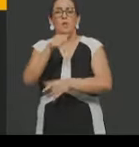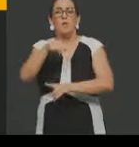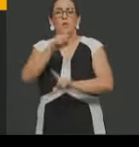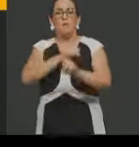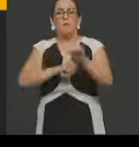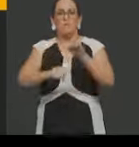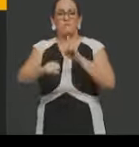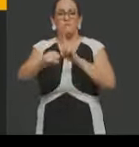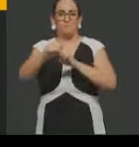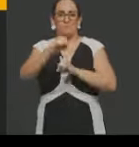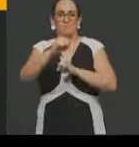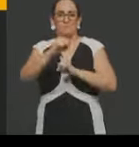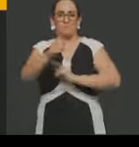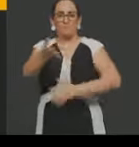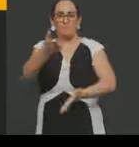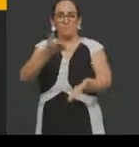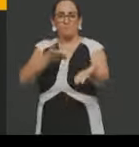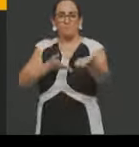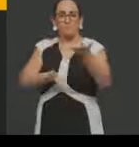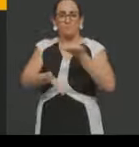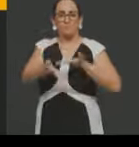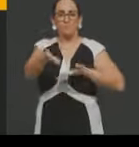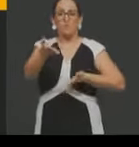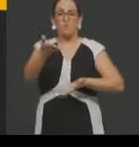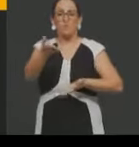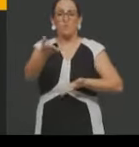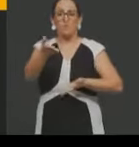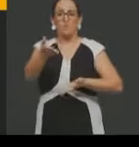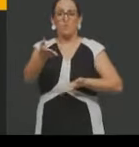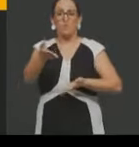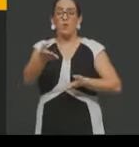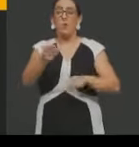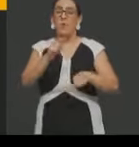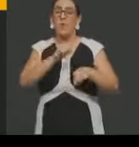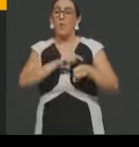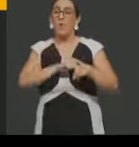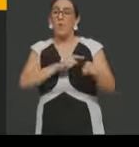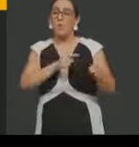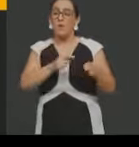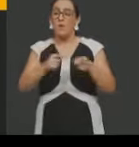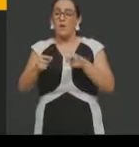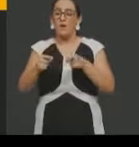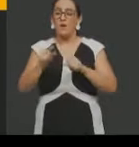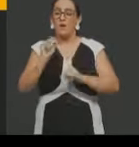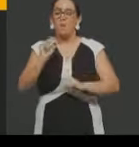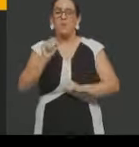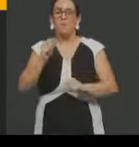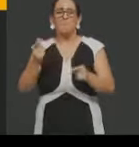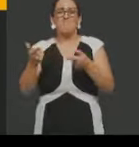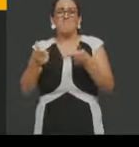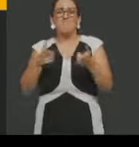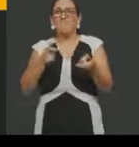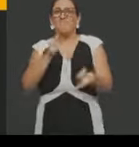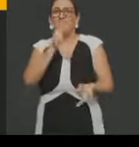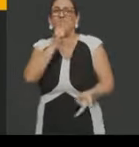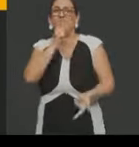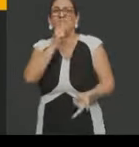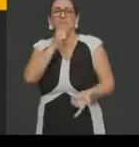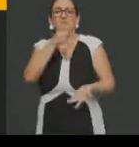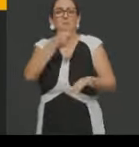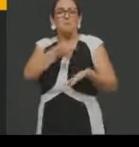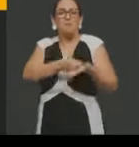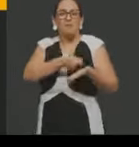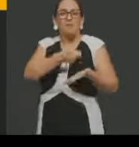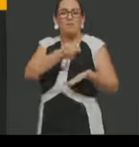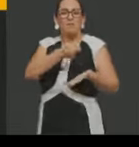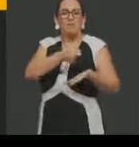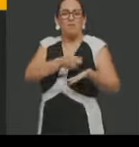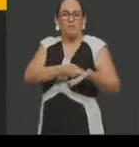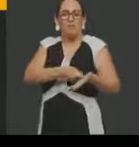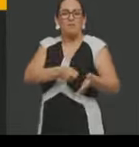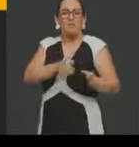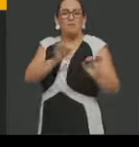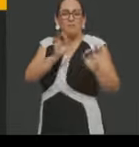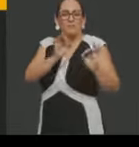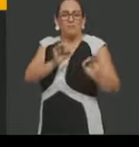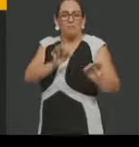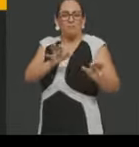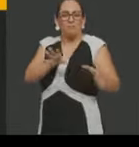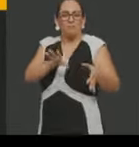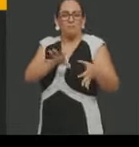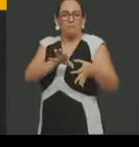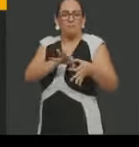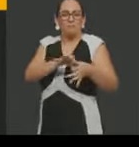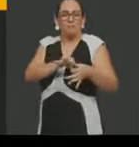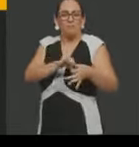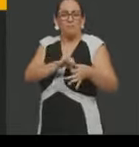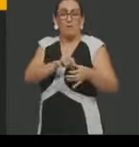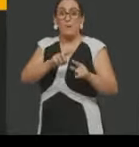auxílio mútuo, e nesse momento a gente não tem ainda, né, uma luta consolidada, mas a gente tem o fornecimento de